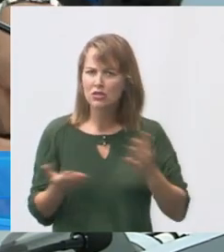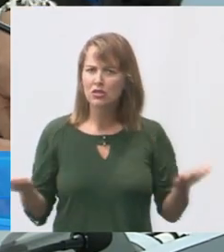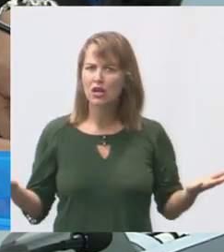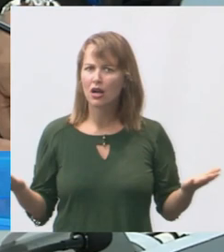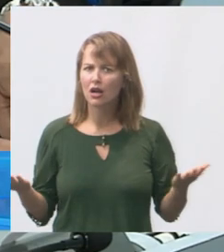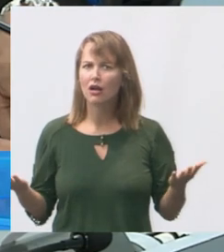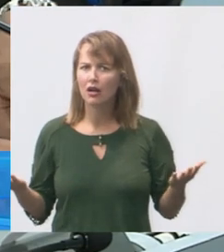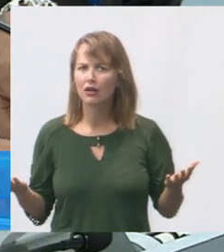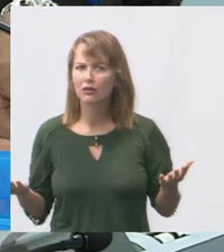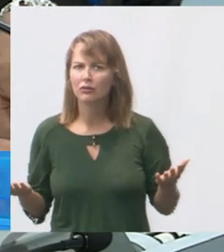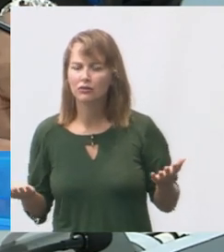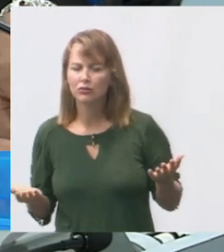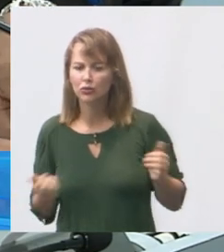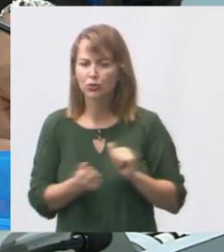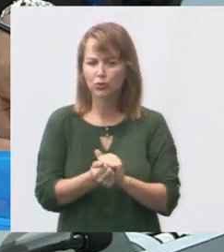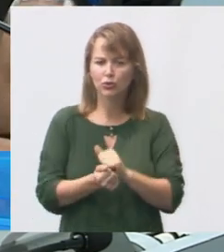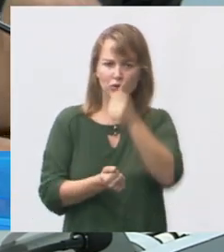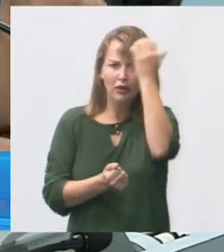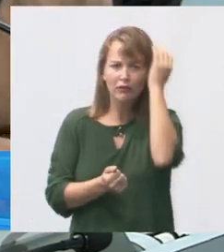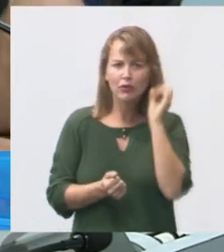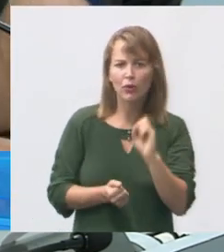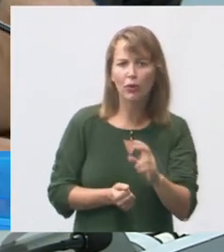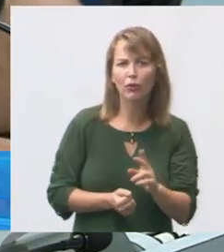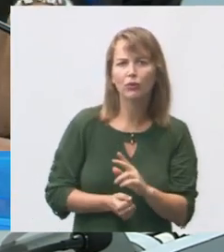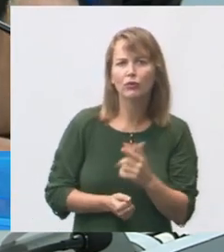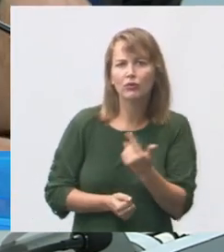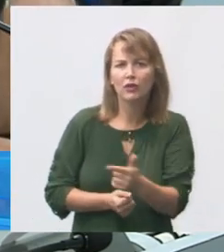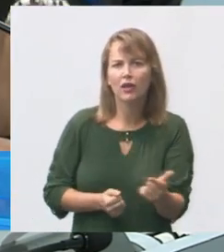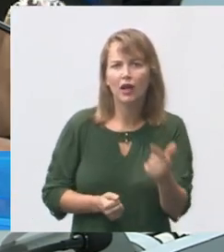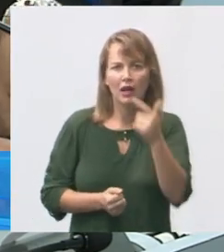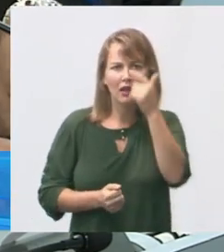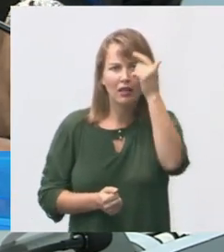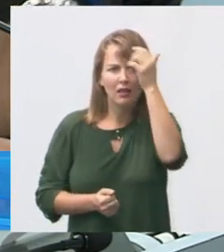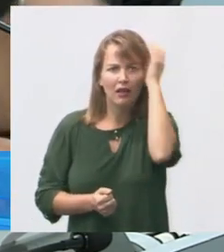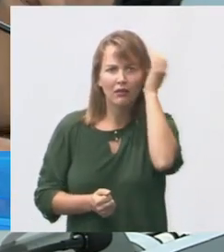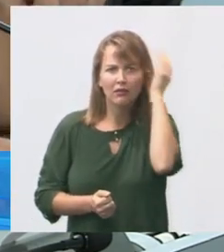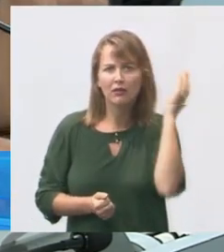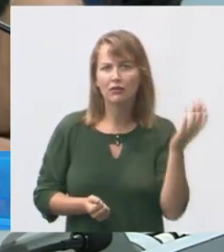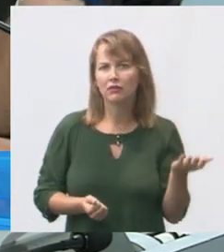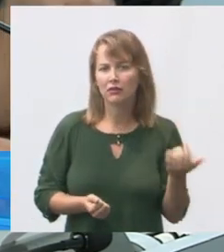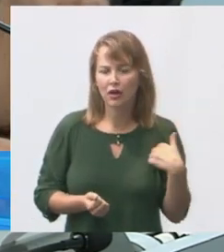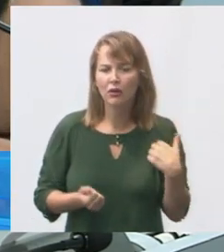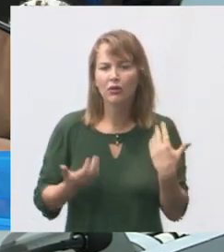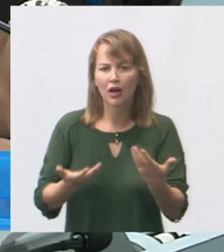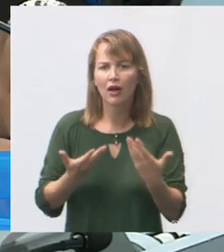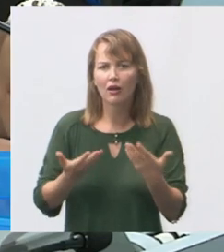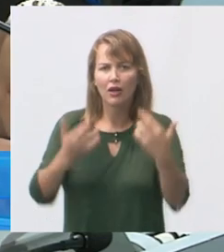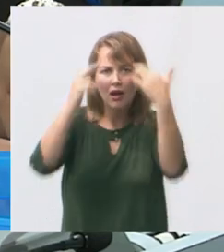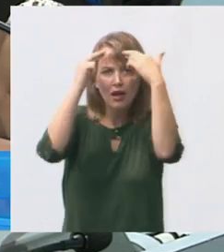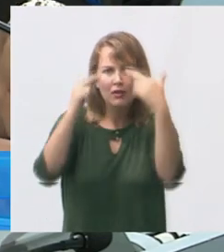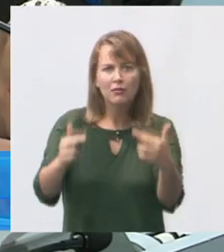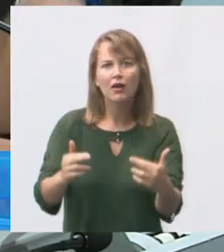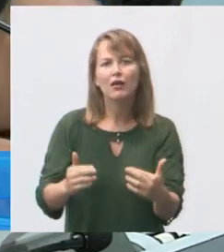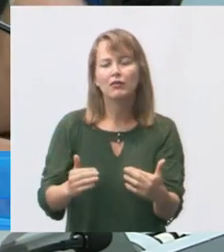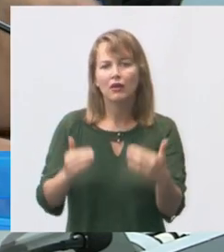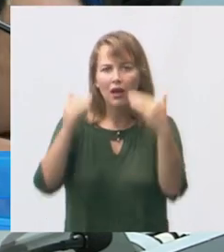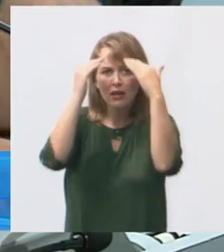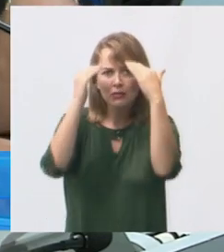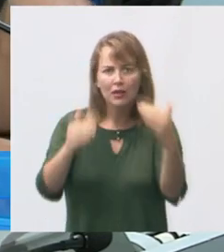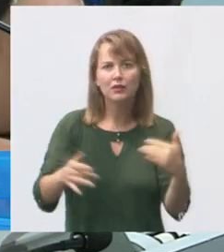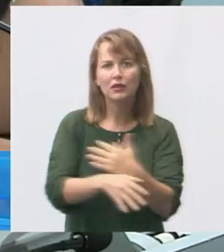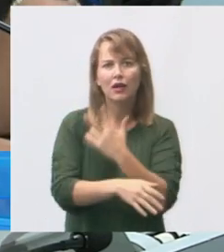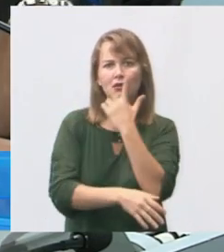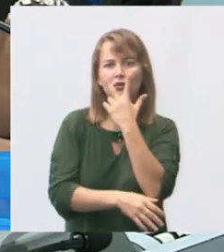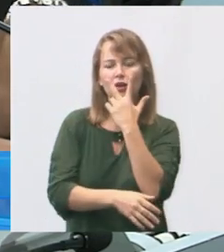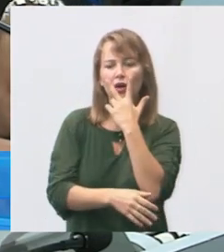com o Davi ou sem o Davi porque eu quero respeito na minha comunidade eu quero respeito na cidade de Vitória e eu quero fazer